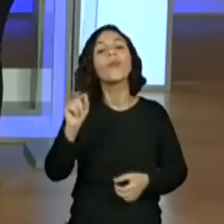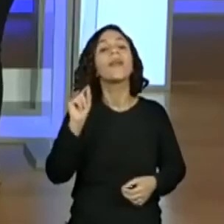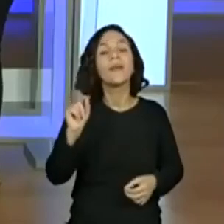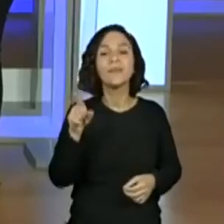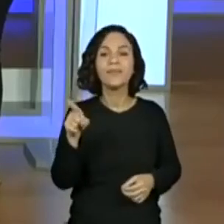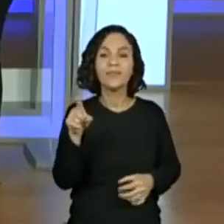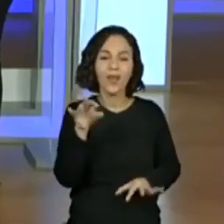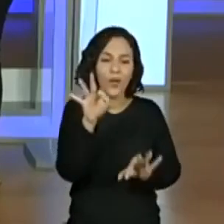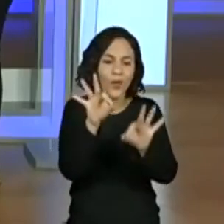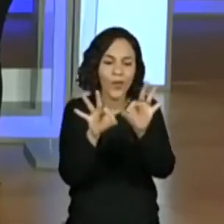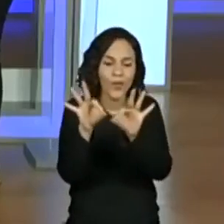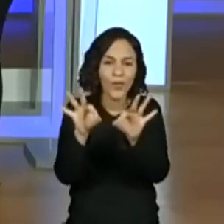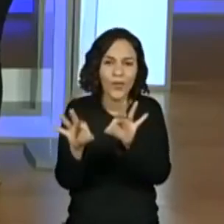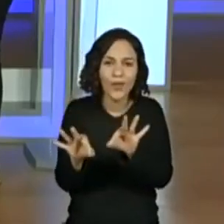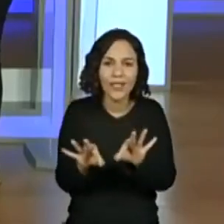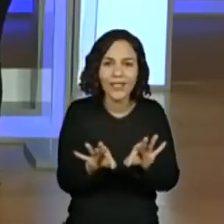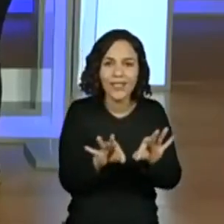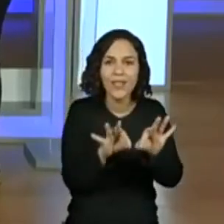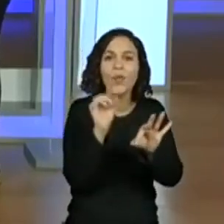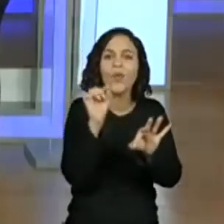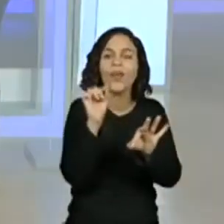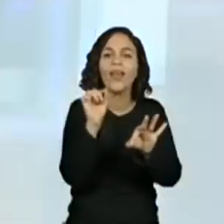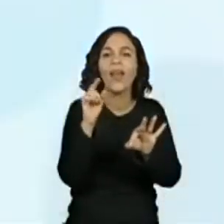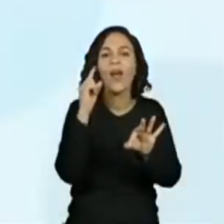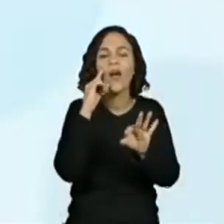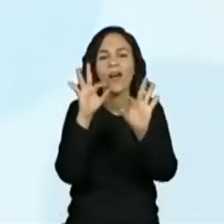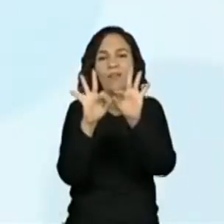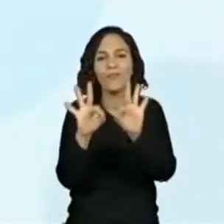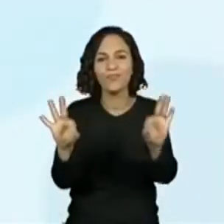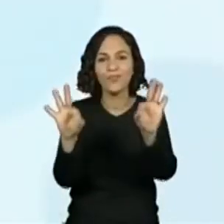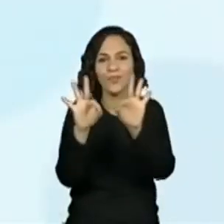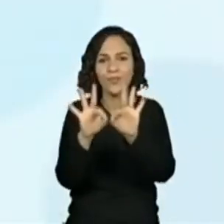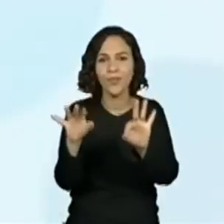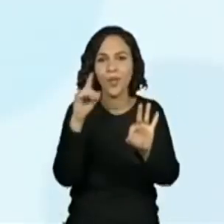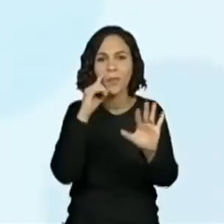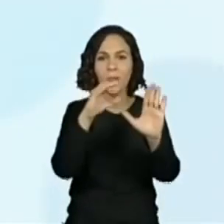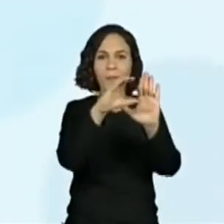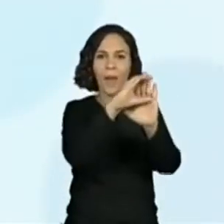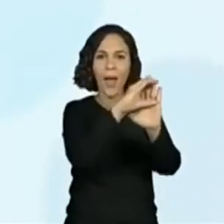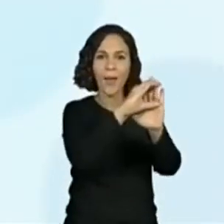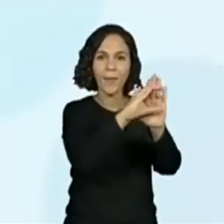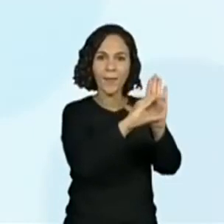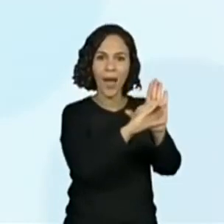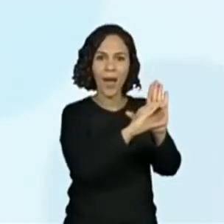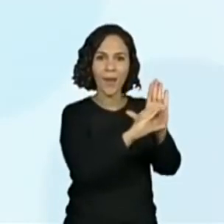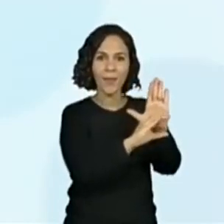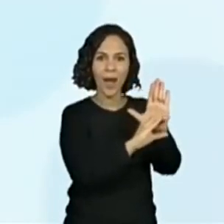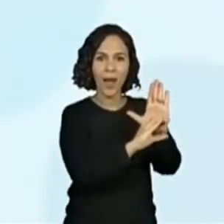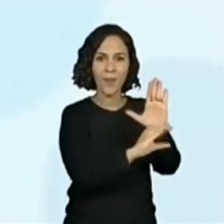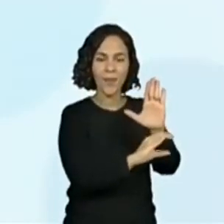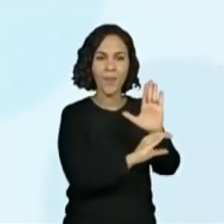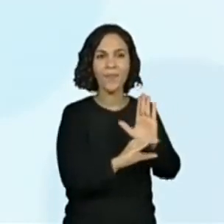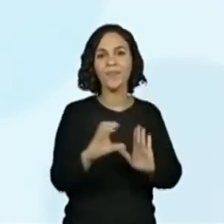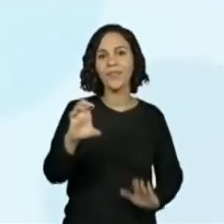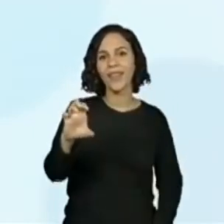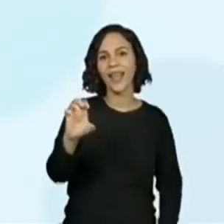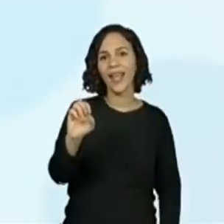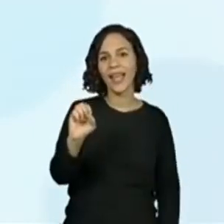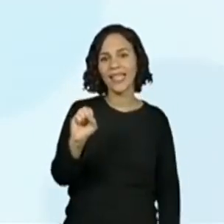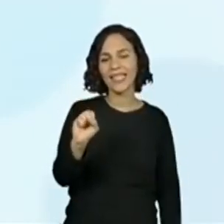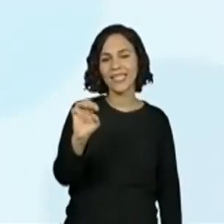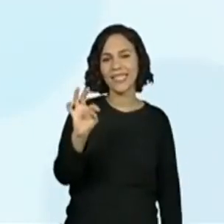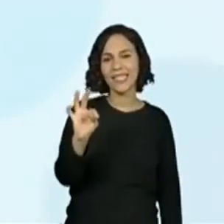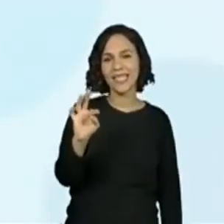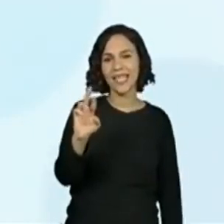ele está organizado? Ele está organizado em versos, em estrofes. Ah! Apesar deles terem o mesmo